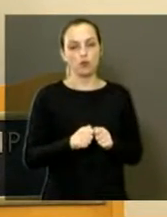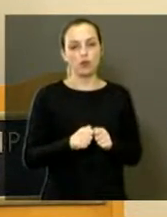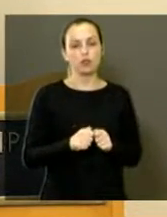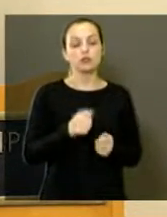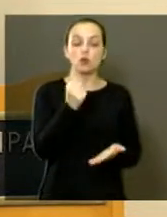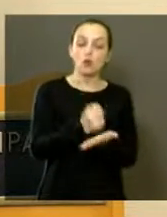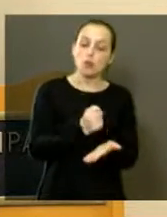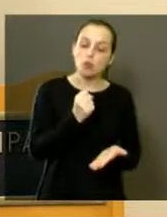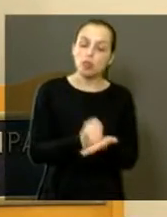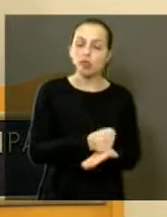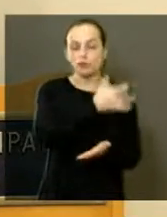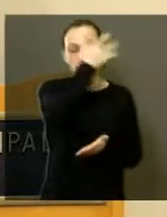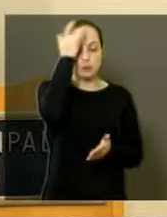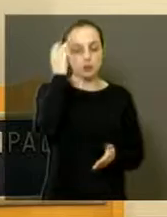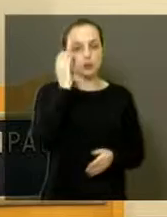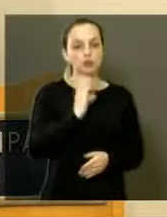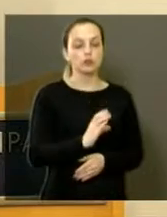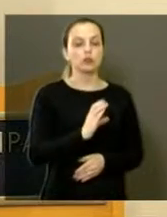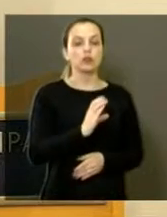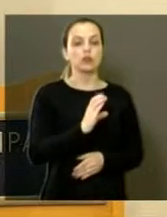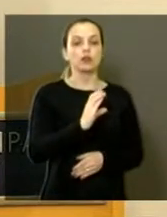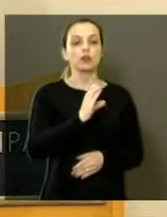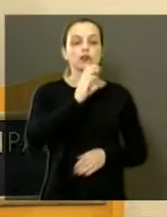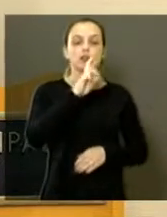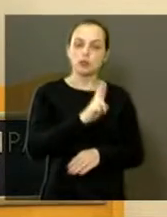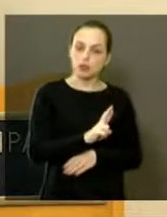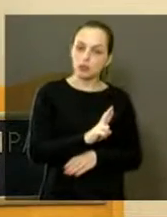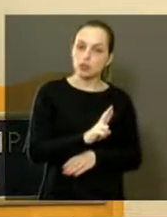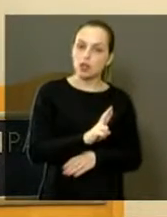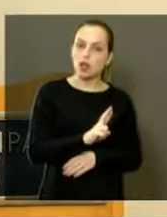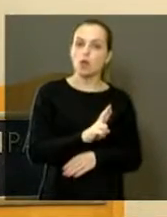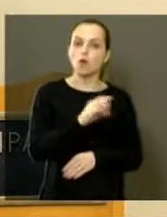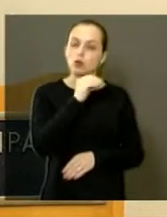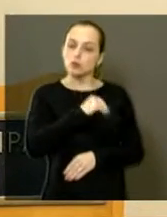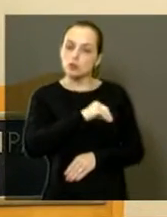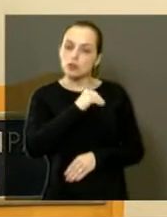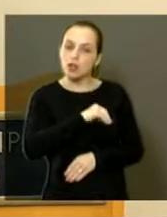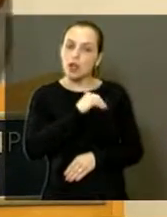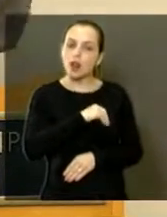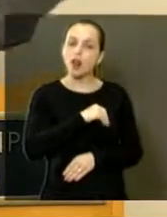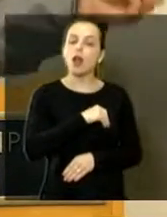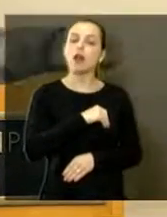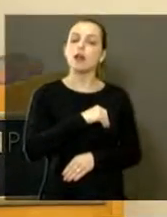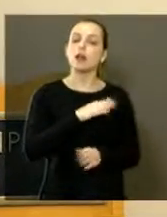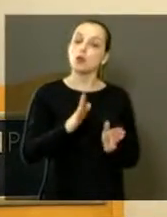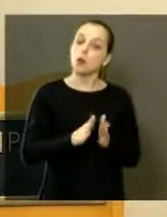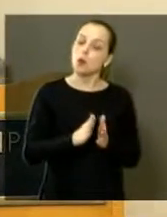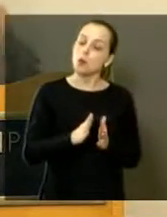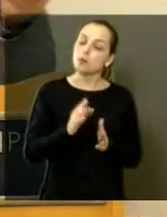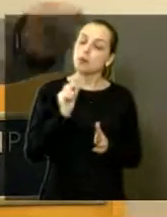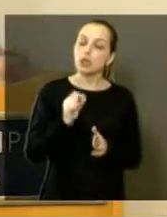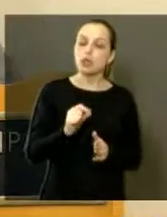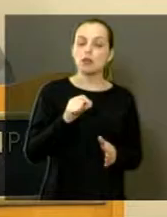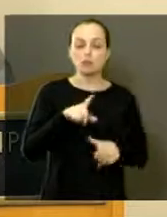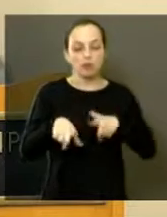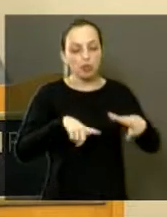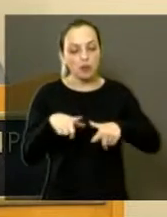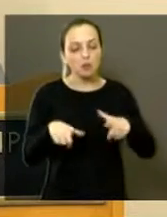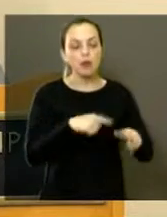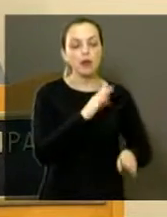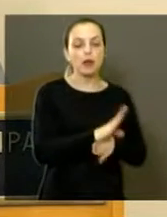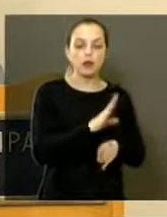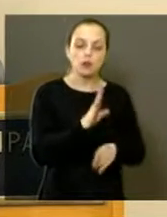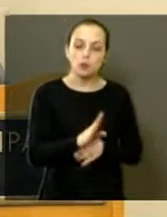CR, que custa, o custo é barato, é um salário mínimo, sem cargos sociais. Eles estariam lá limpando, cuidando.